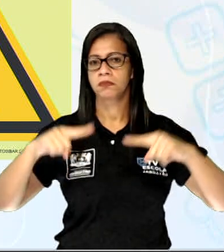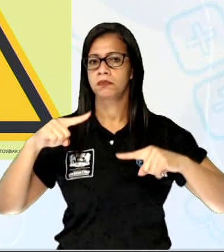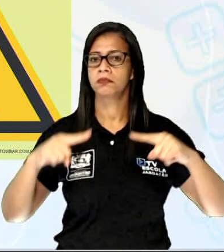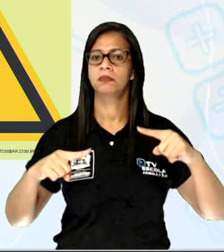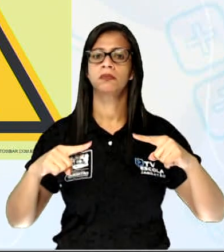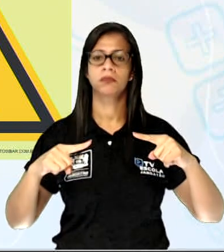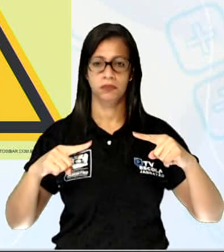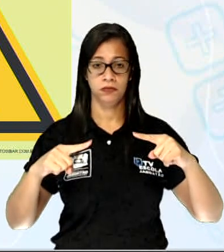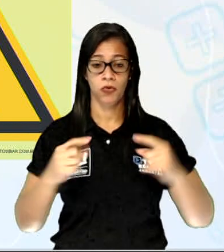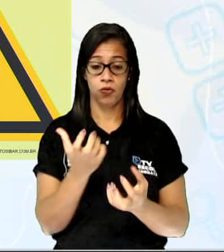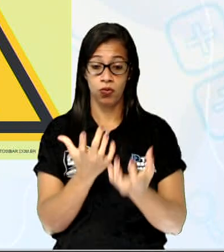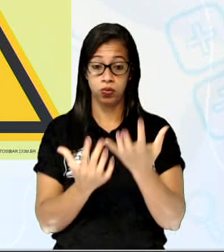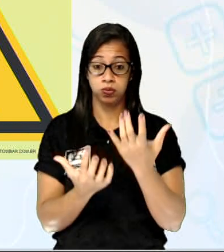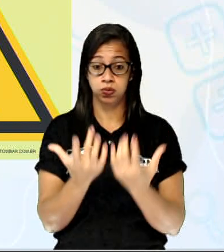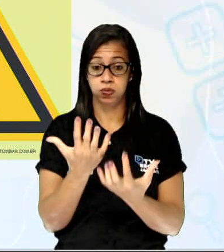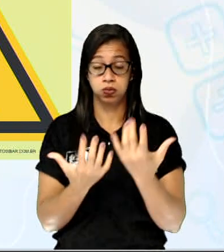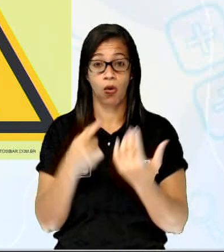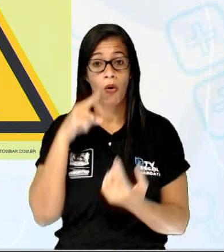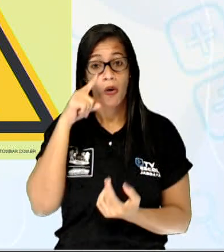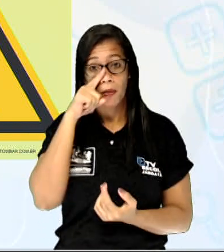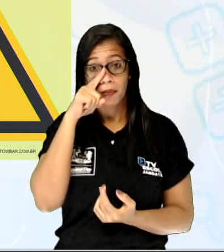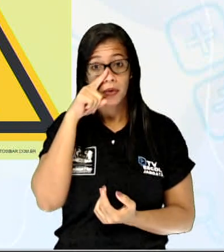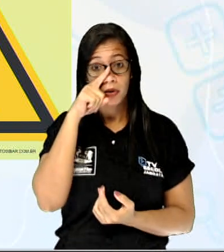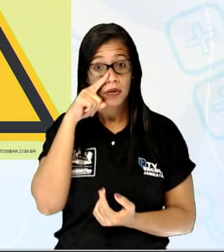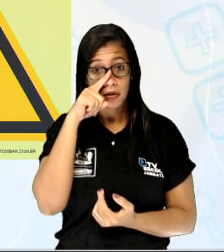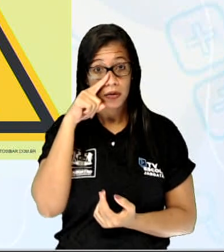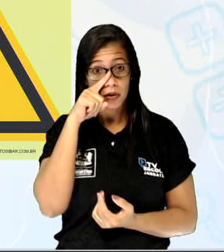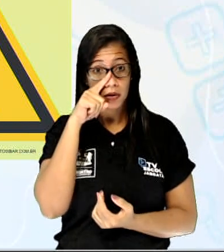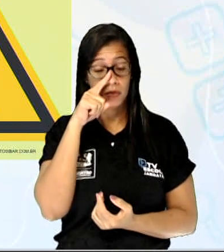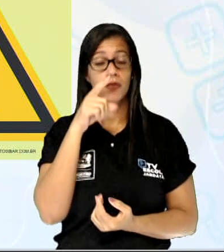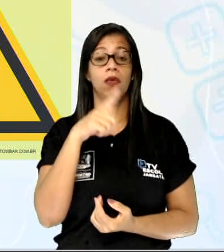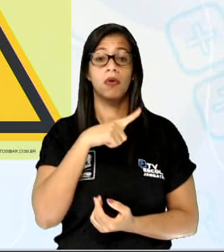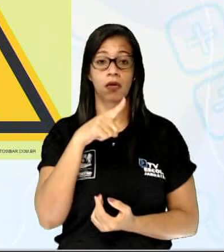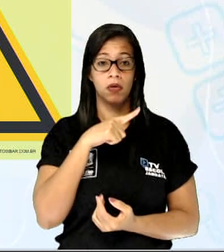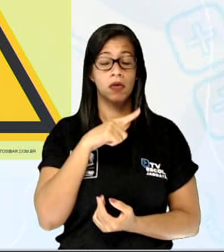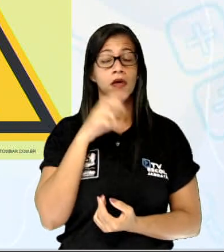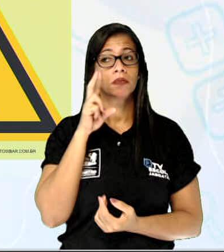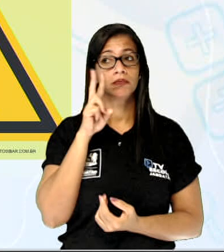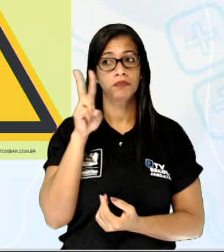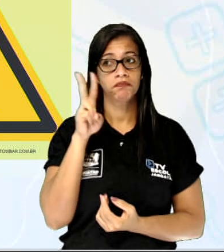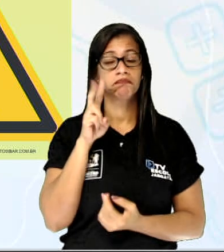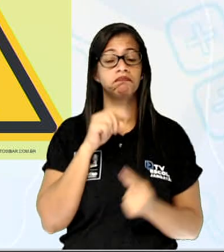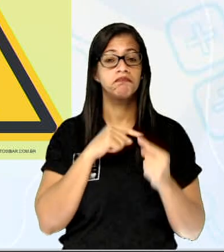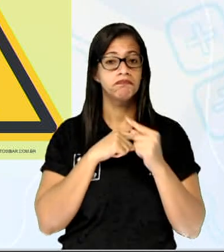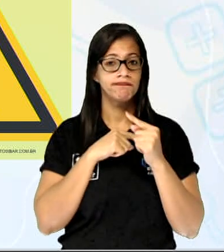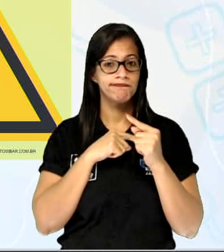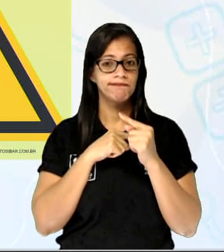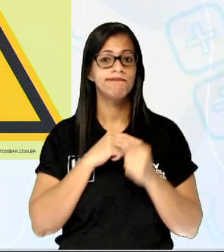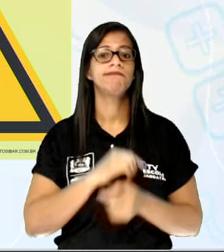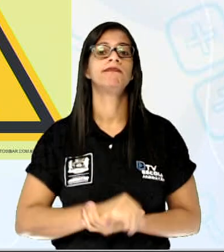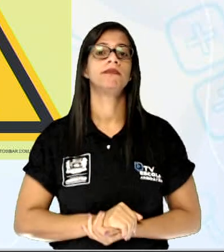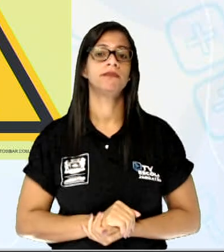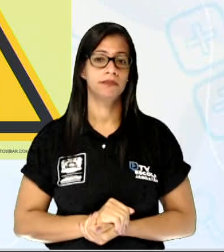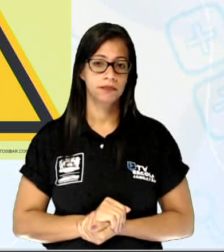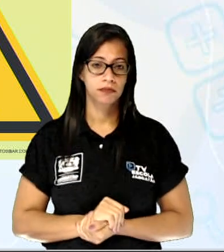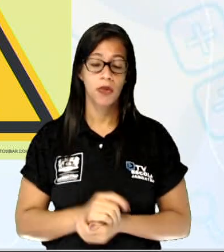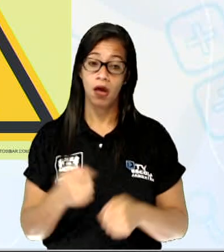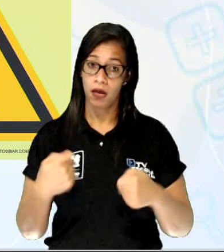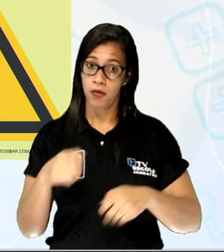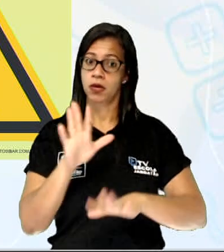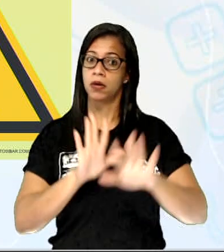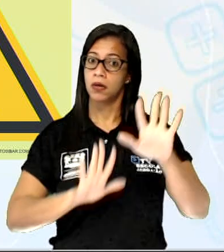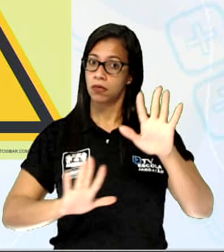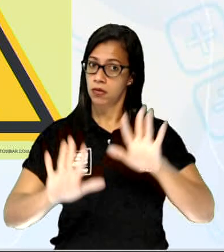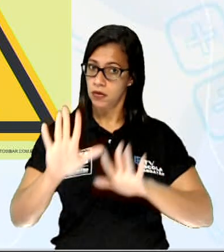inflamáveis, eles têm esse símbolo no rótulo dele, né? Então, muito cuidado. Utilizar álcool gel, sim,